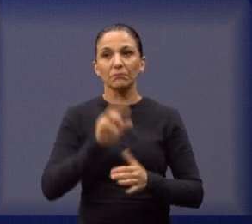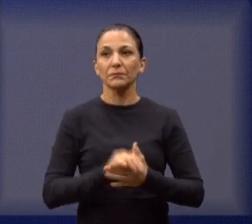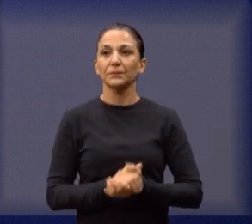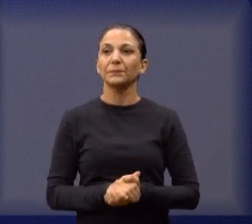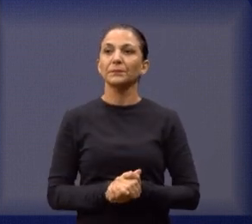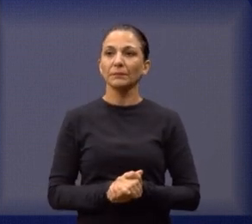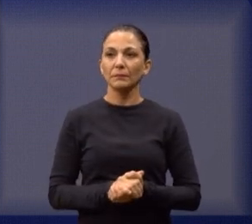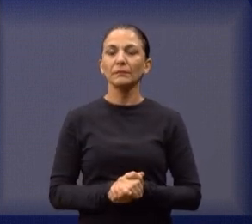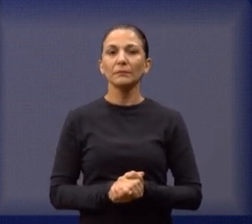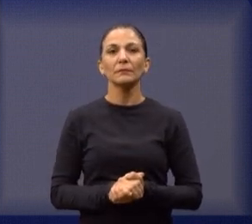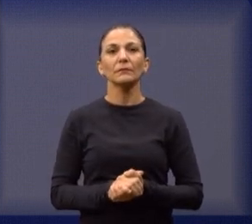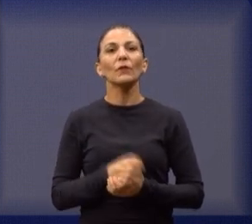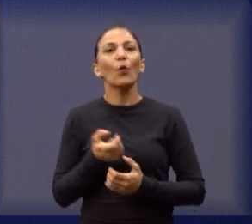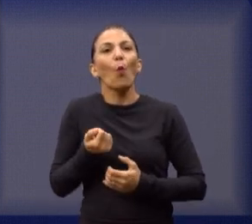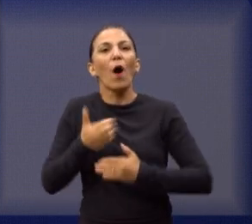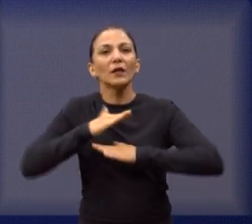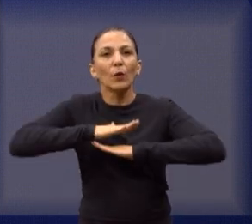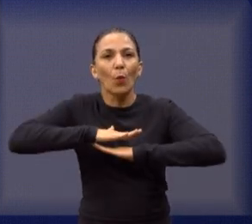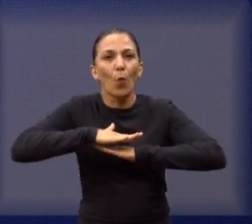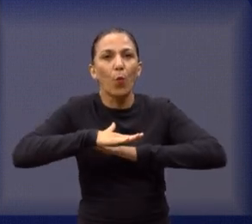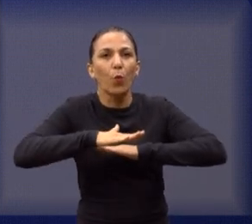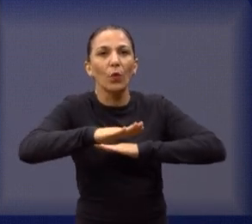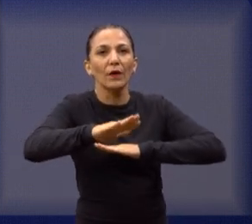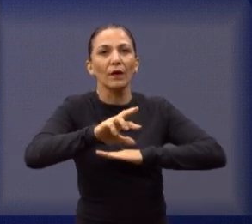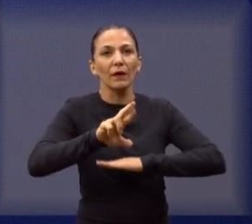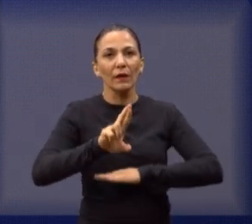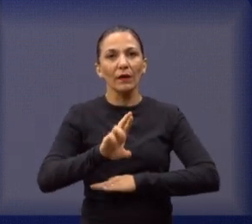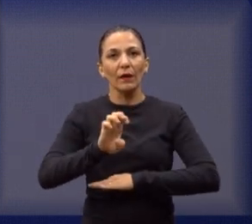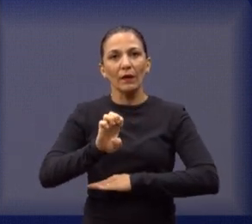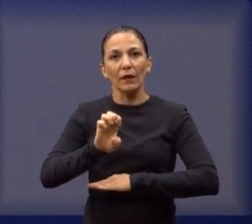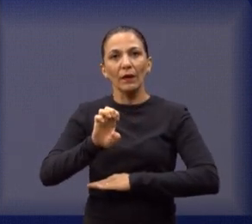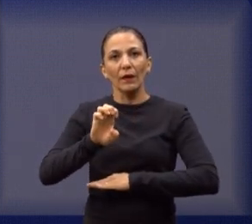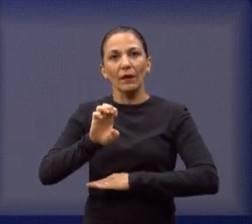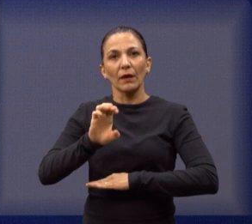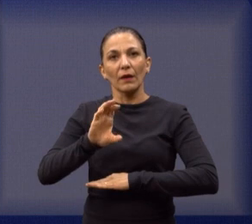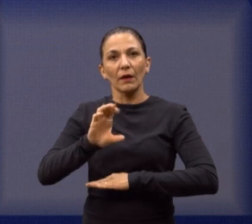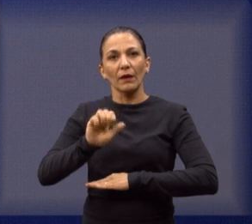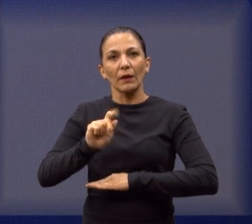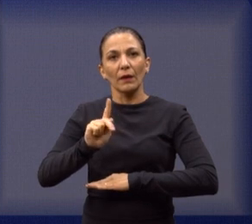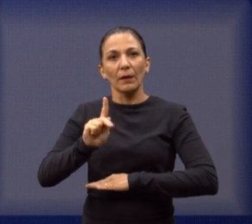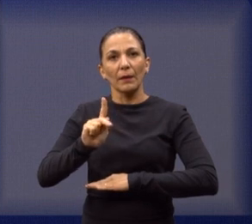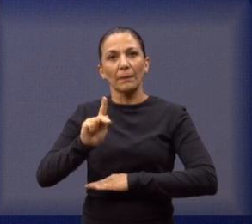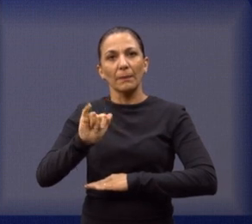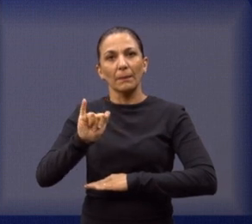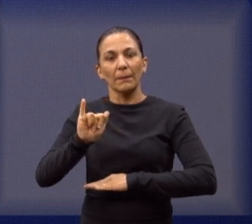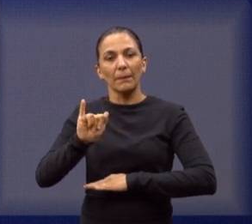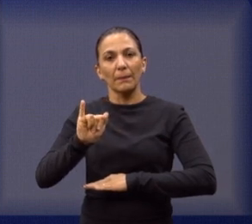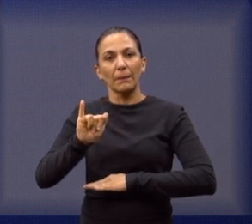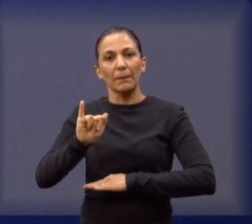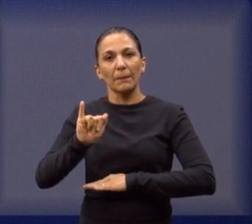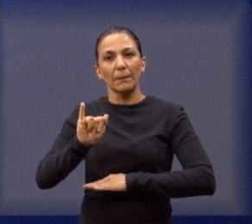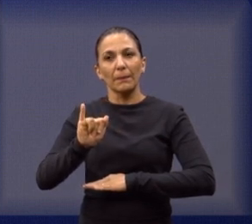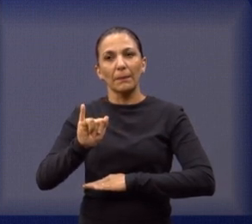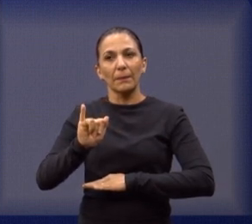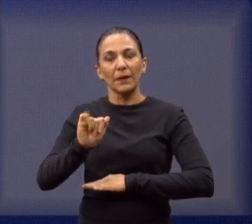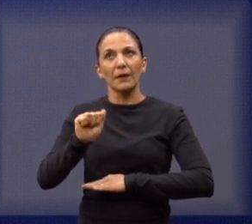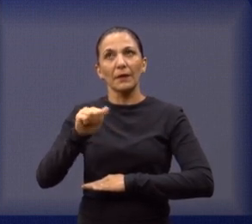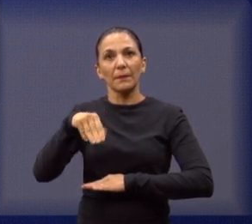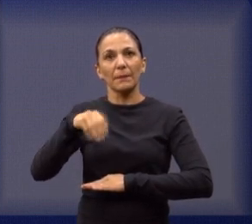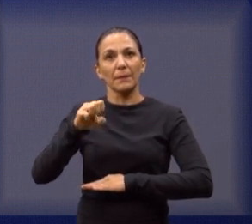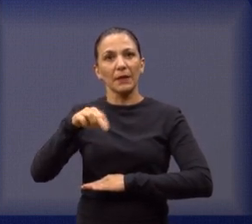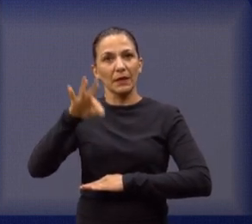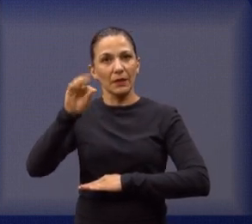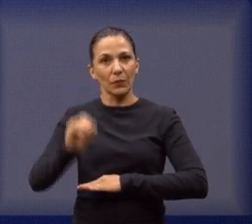Foi quase um recapiamento. Estava muito horrível aquele local ali. E agradecer ao